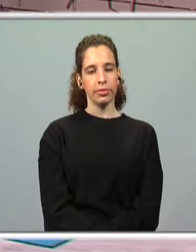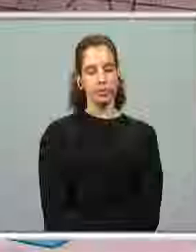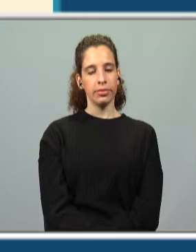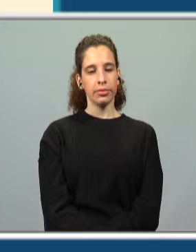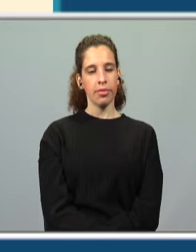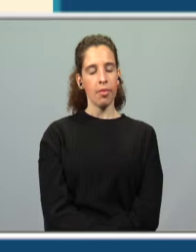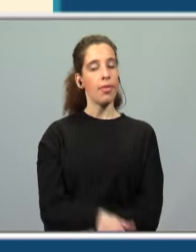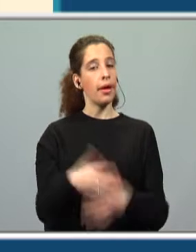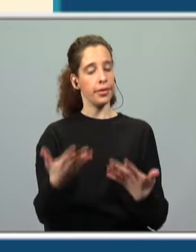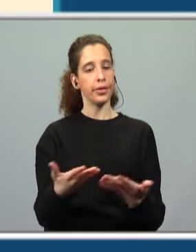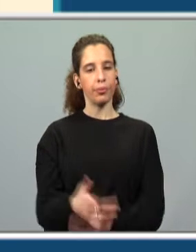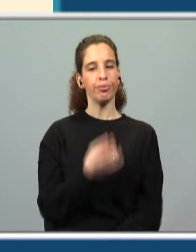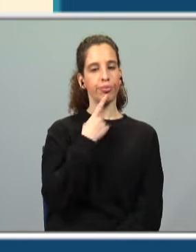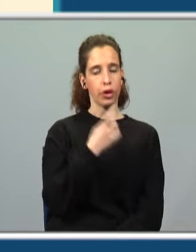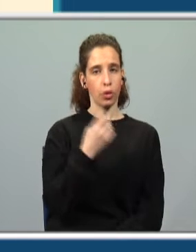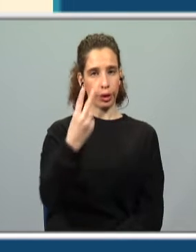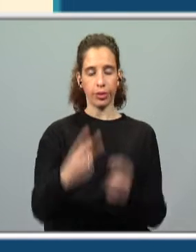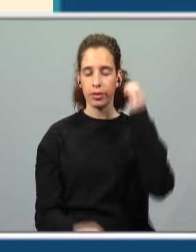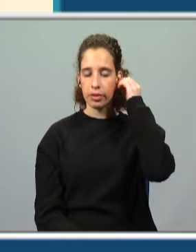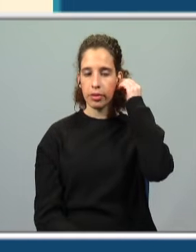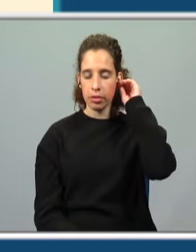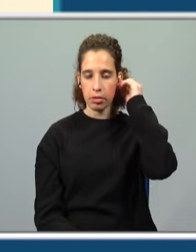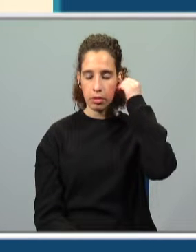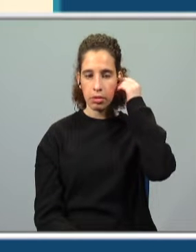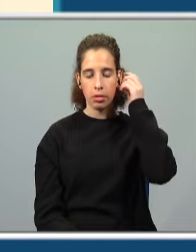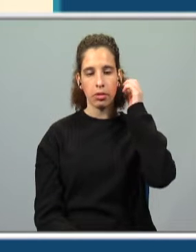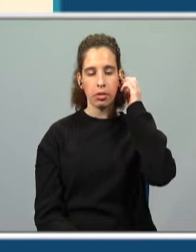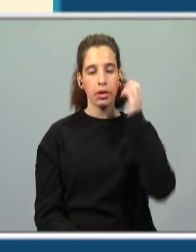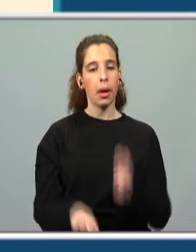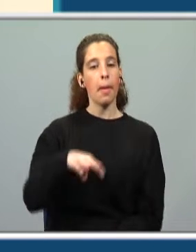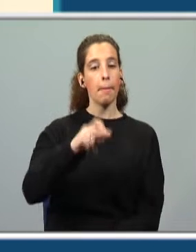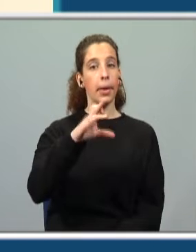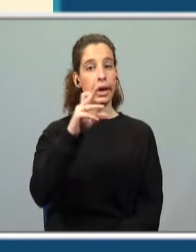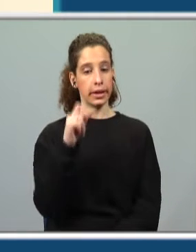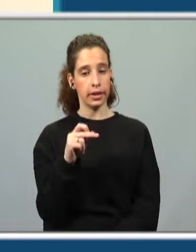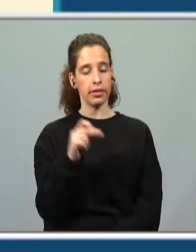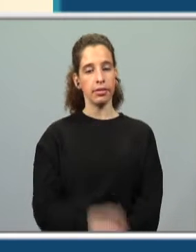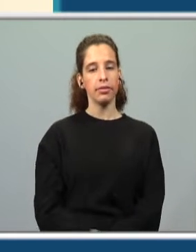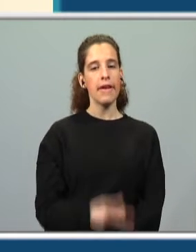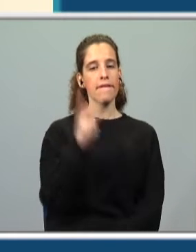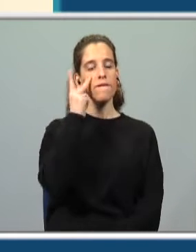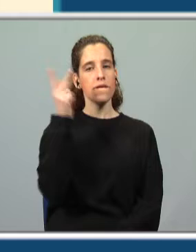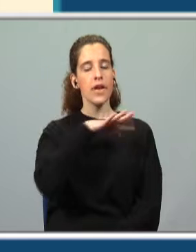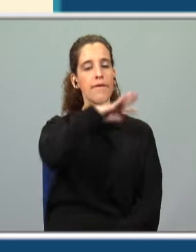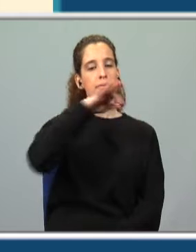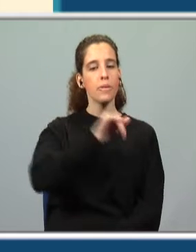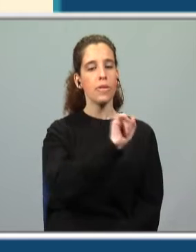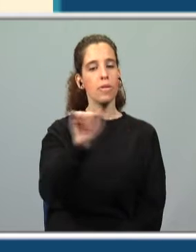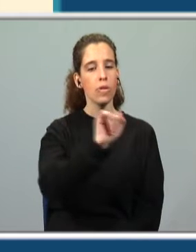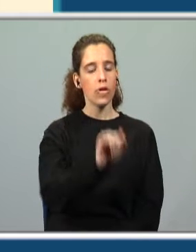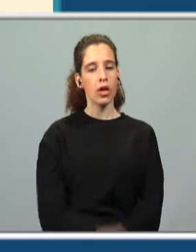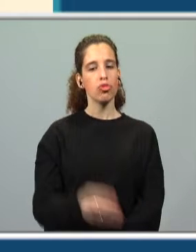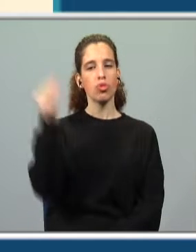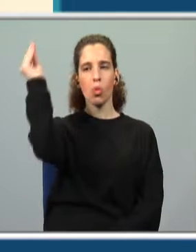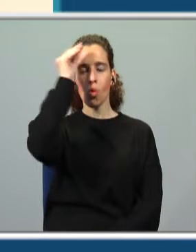E então a questão número 2. Maria Poeirinha vivia com a sua família